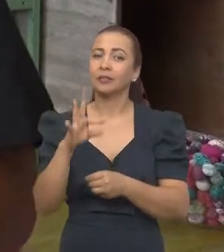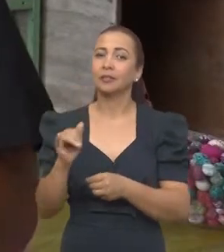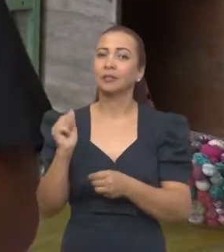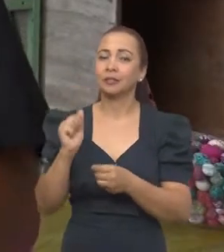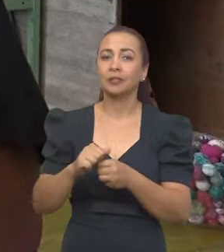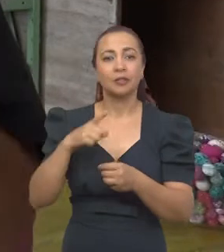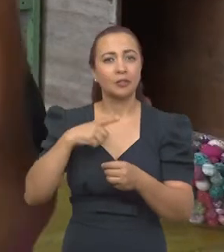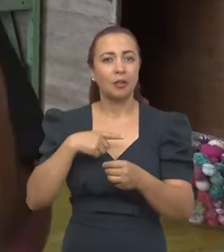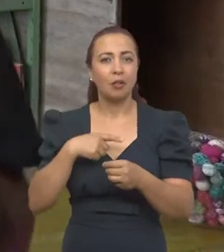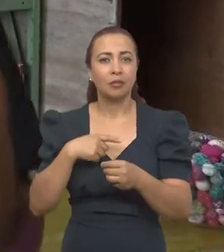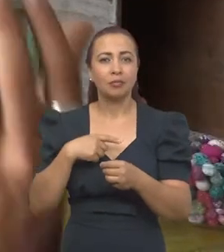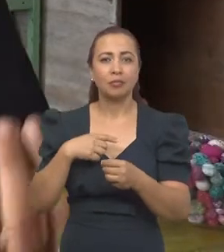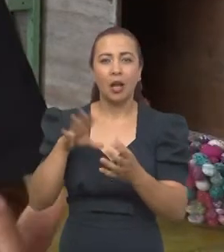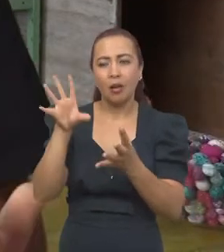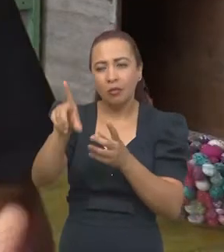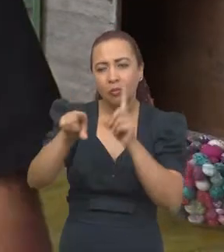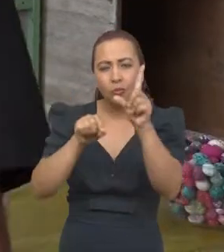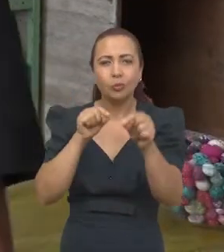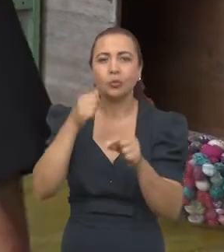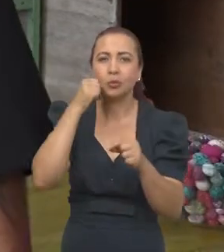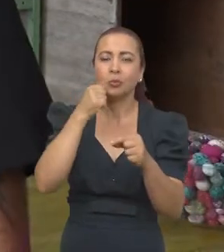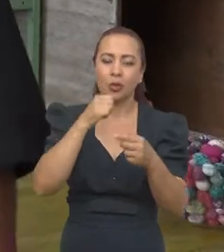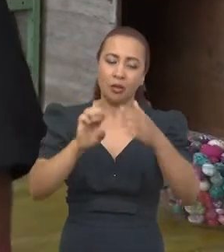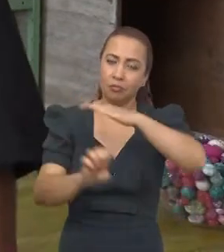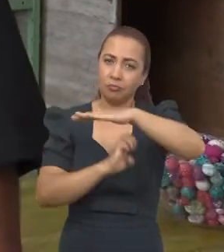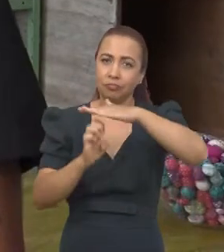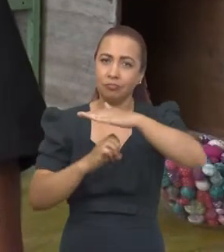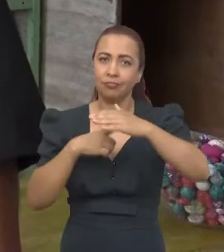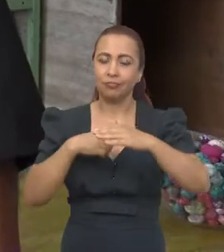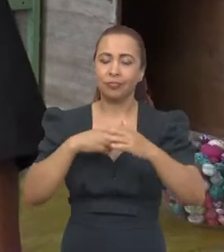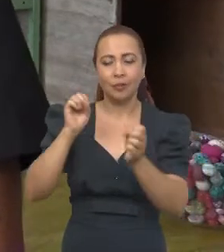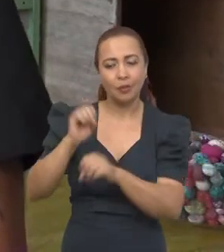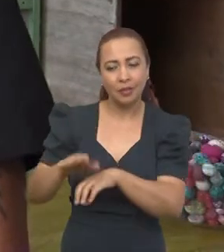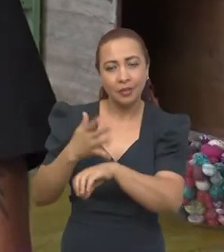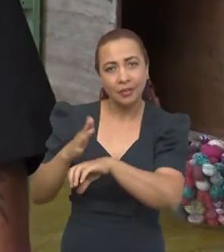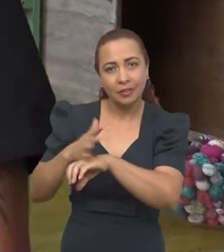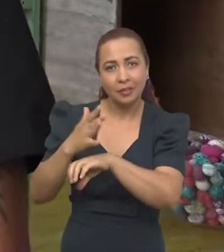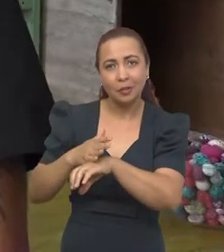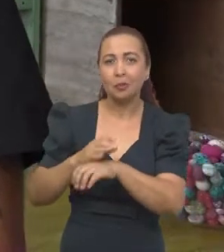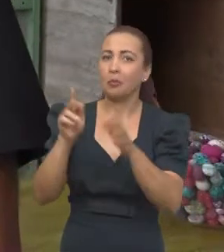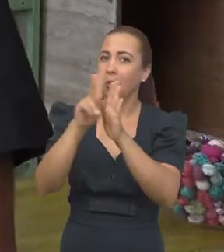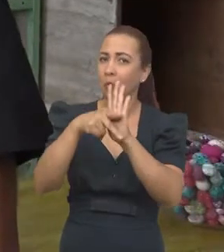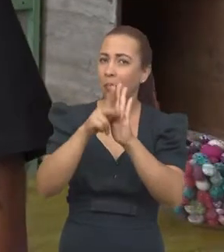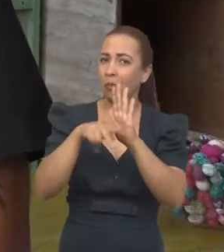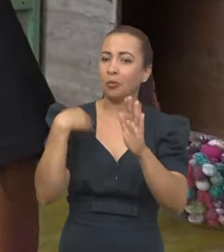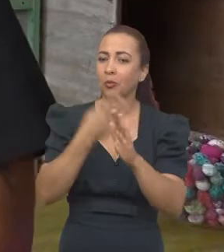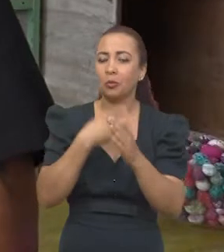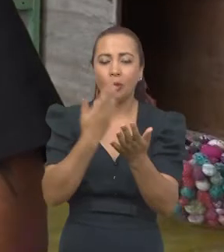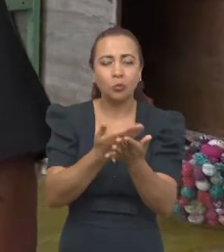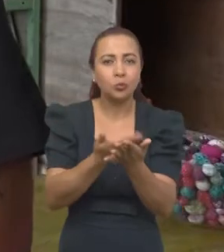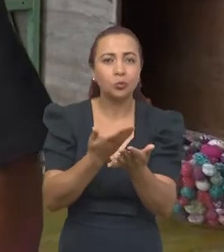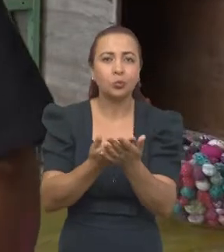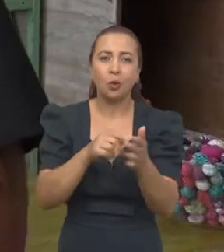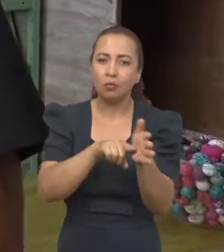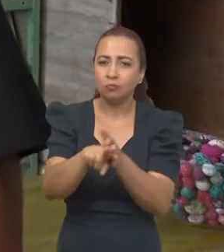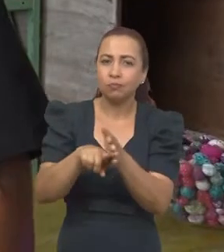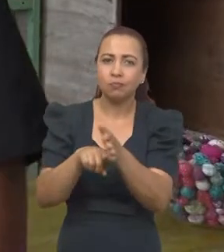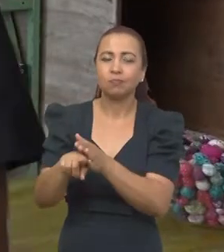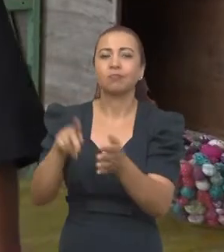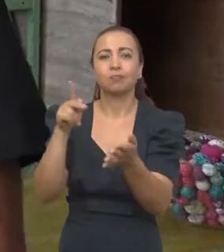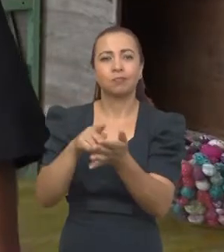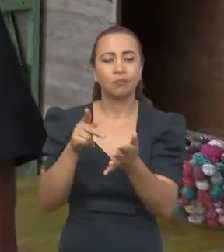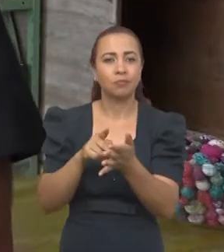que foi das mulheres empreendedoras aqui, que teve a capacitação no projeto, e aí a gente estudou e